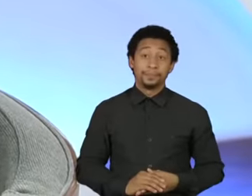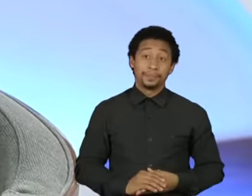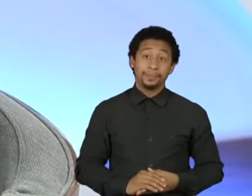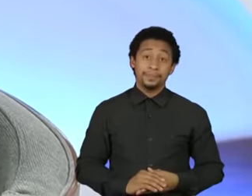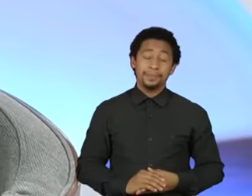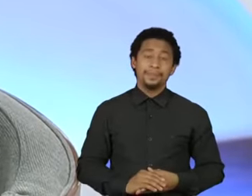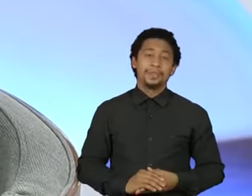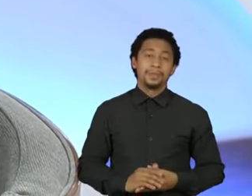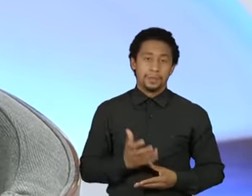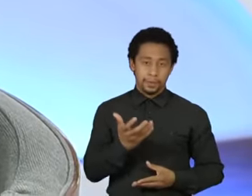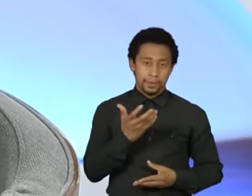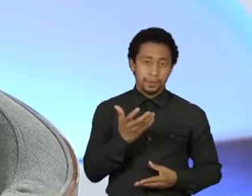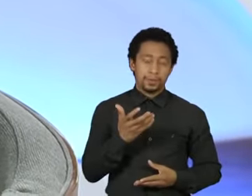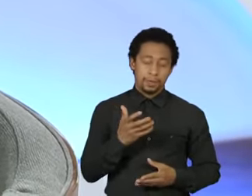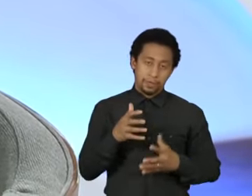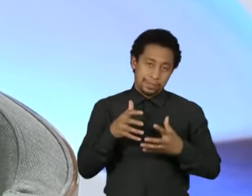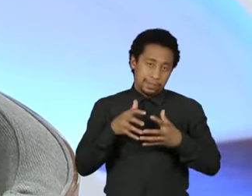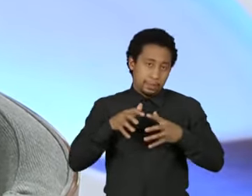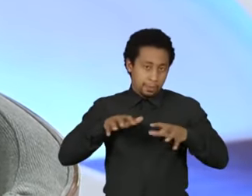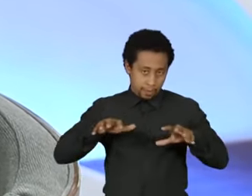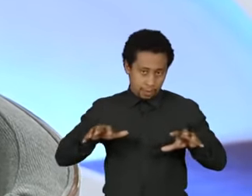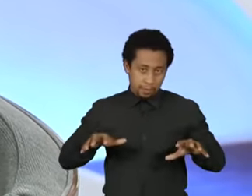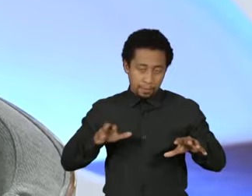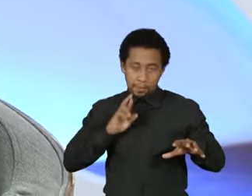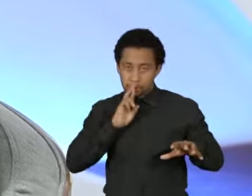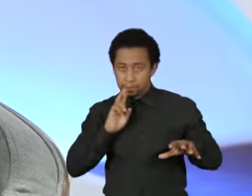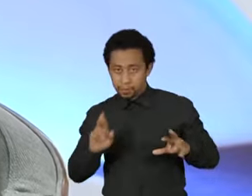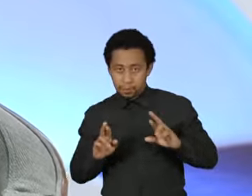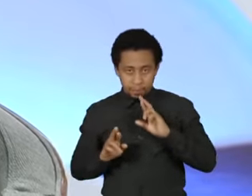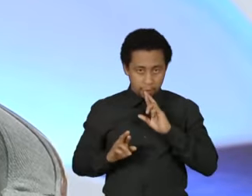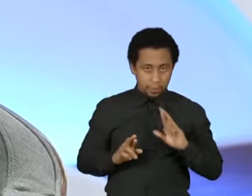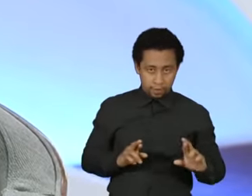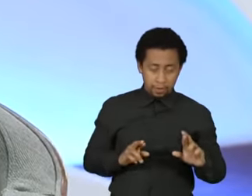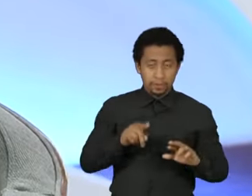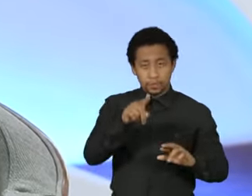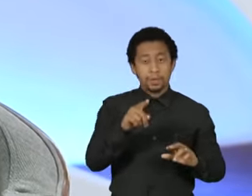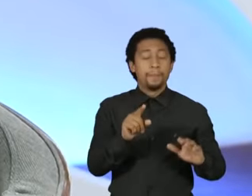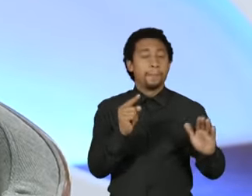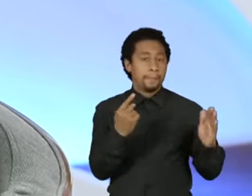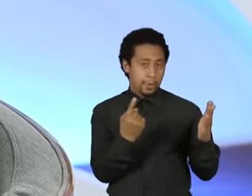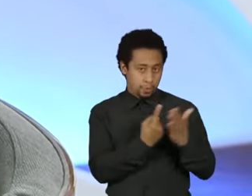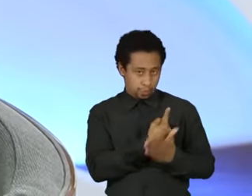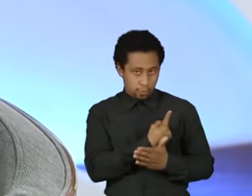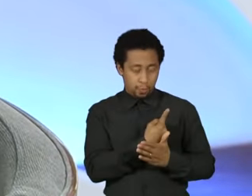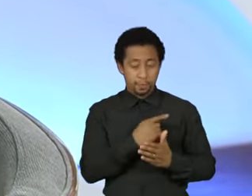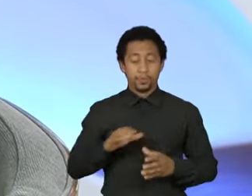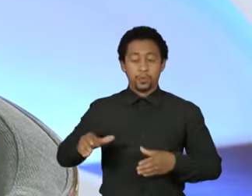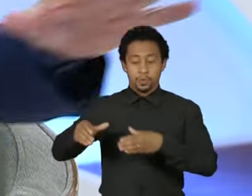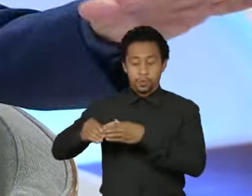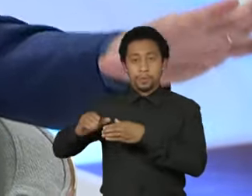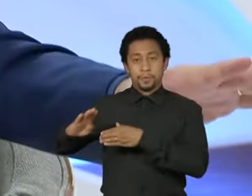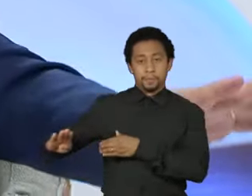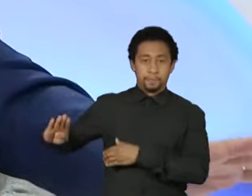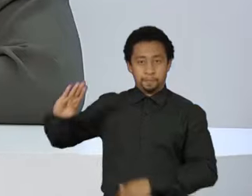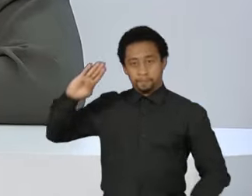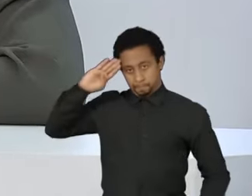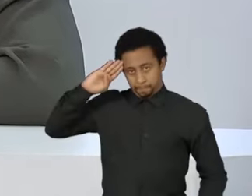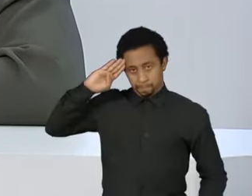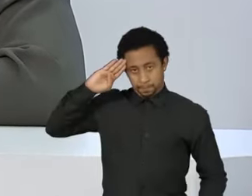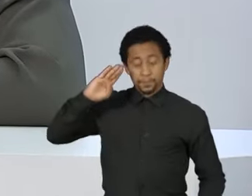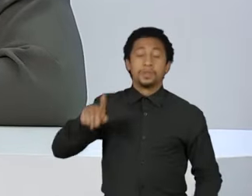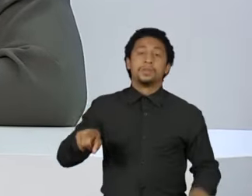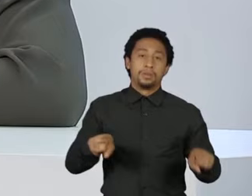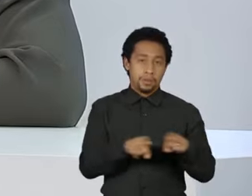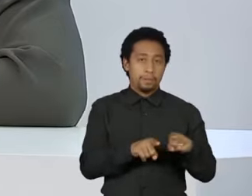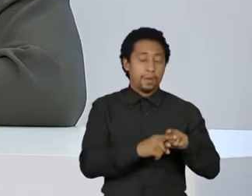separar coisas distintas. Você falou das Forças Armadas e falou das polícias militares.